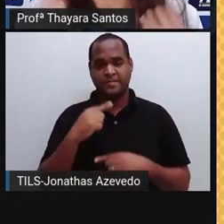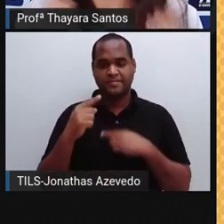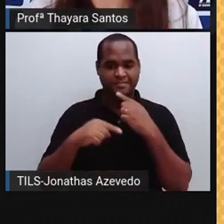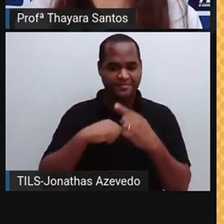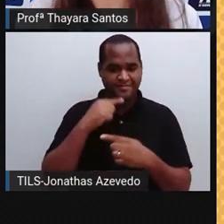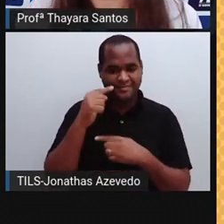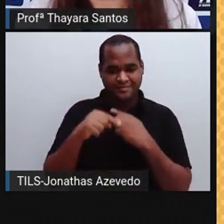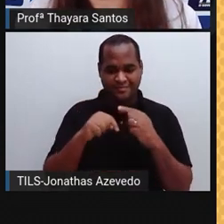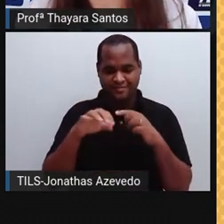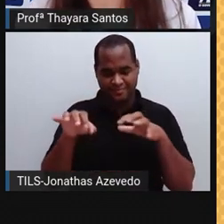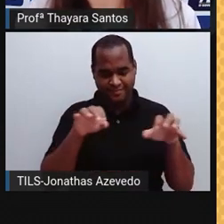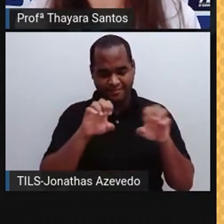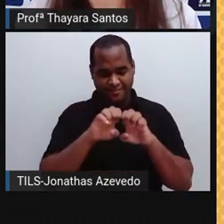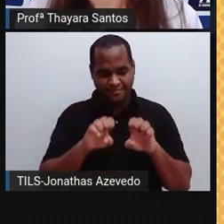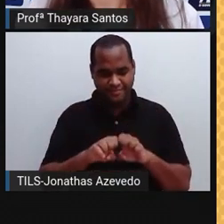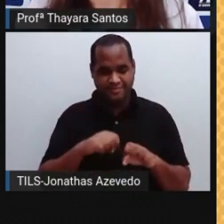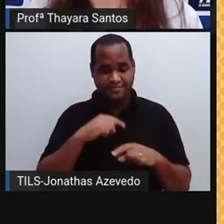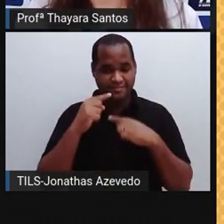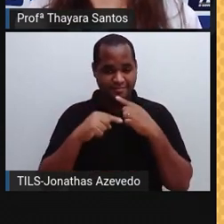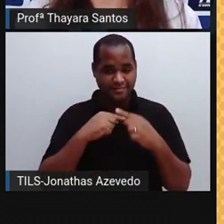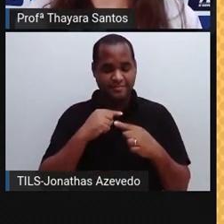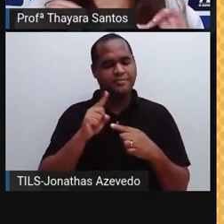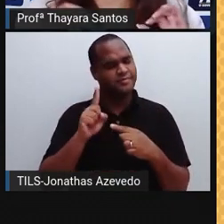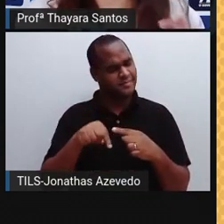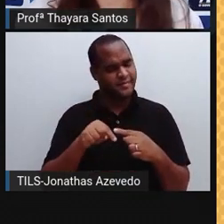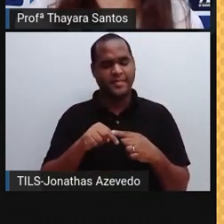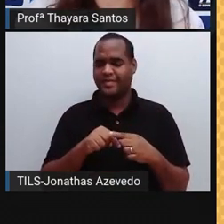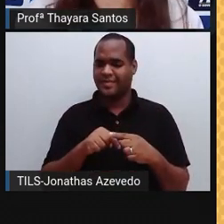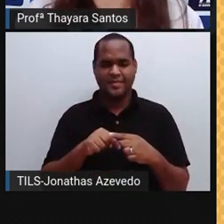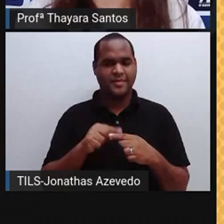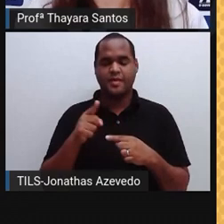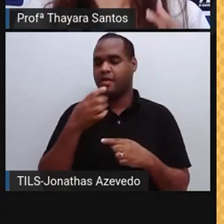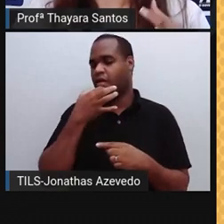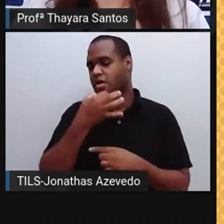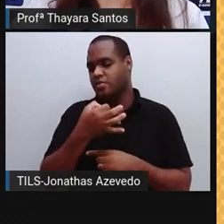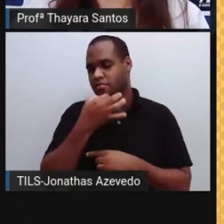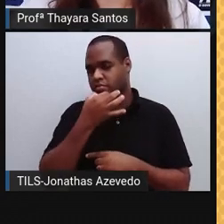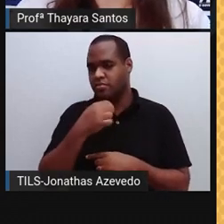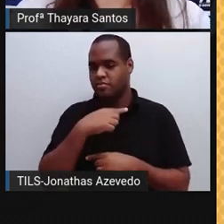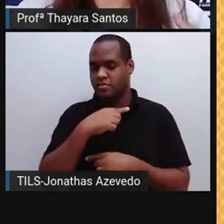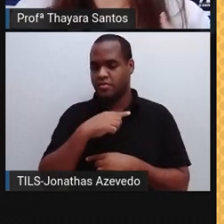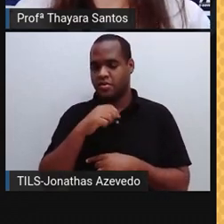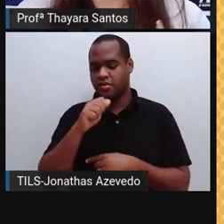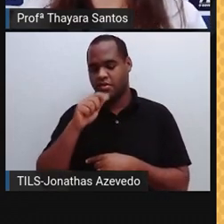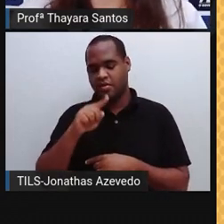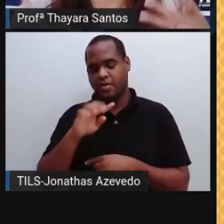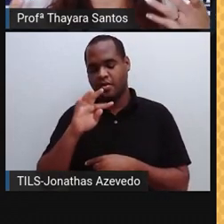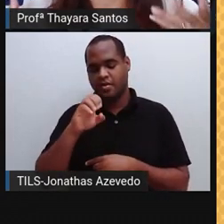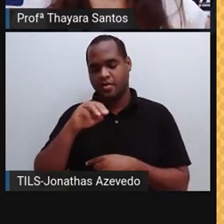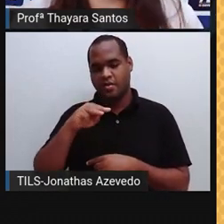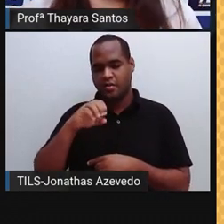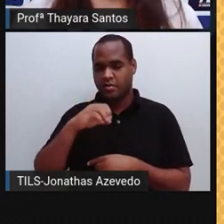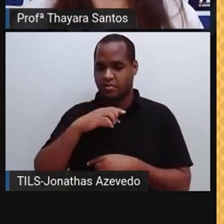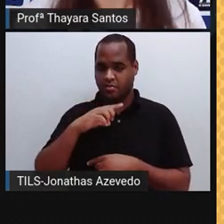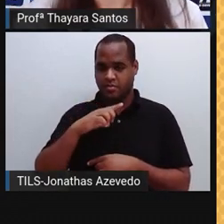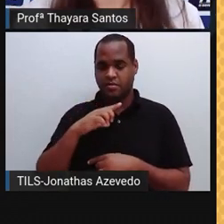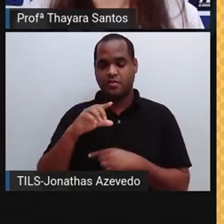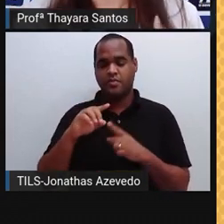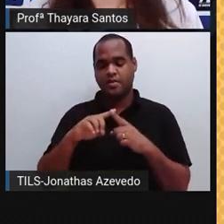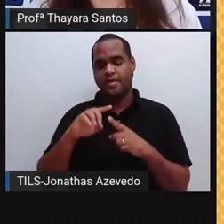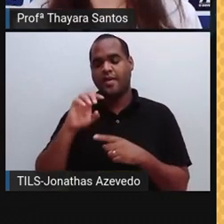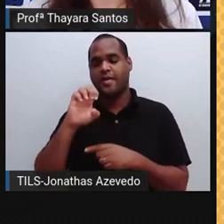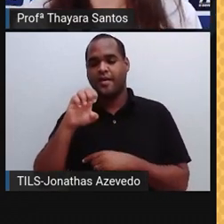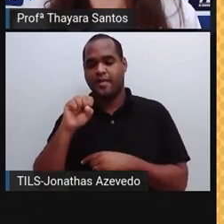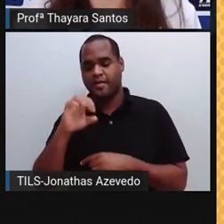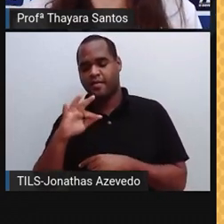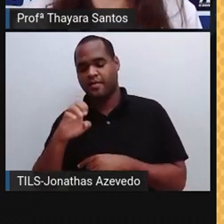dividida em outras estruturas menores. Ele já sugeriu que o átomo tinha uma, era uma esfera, né, com